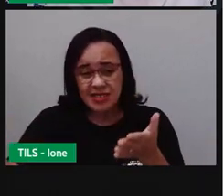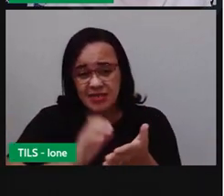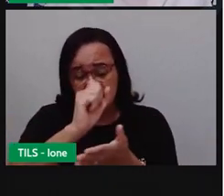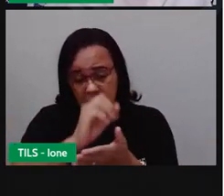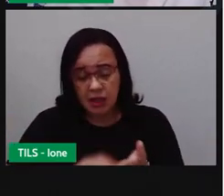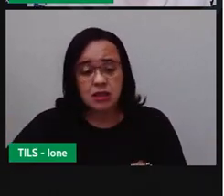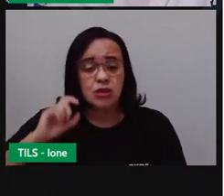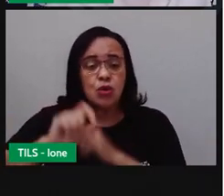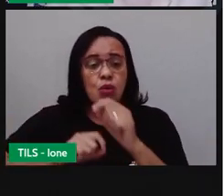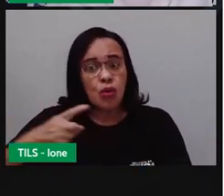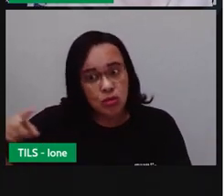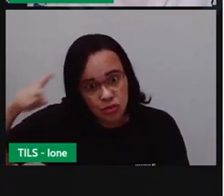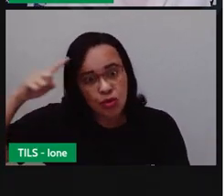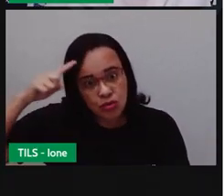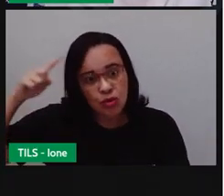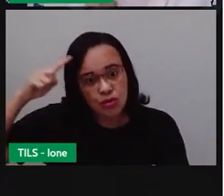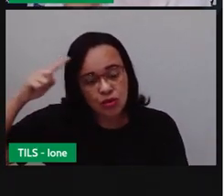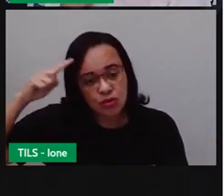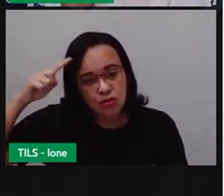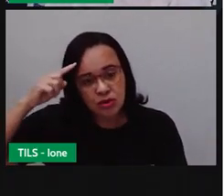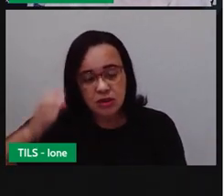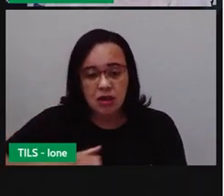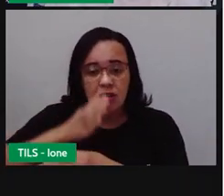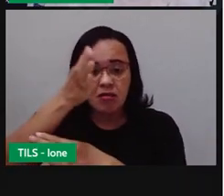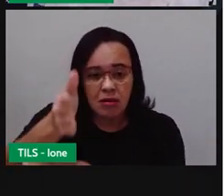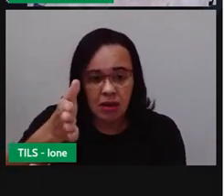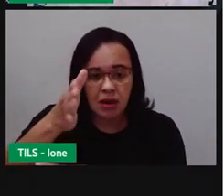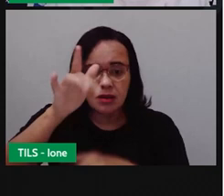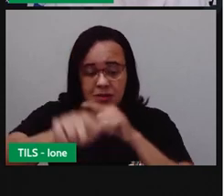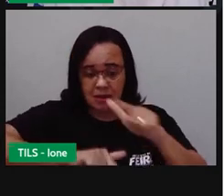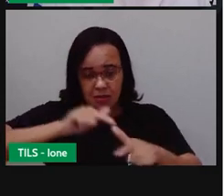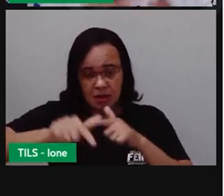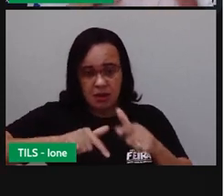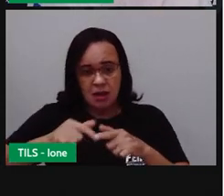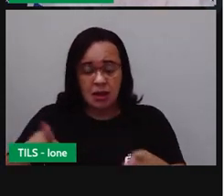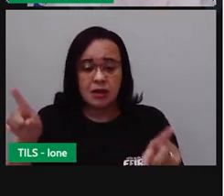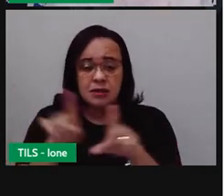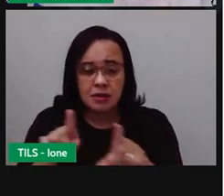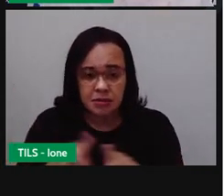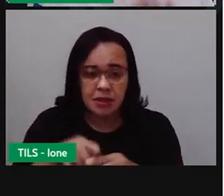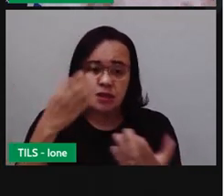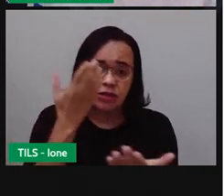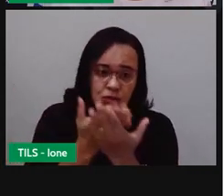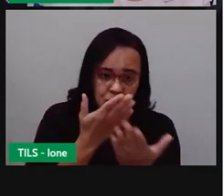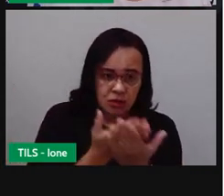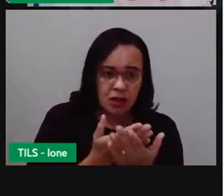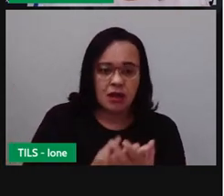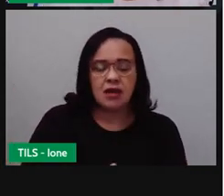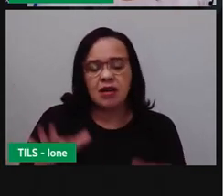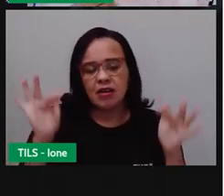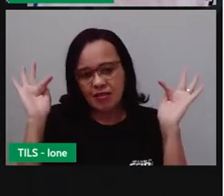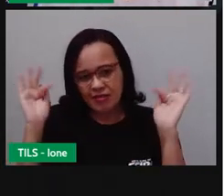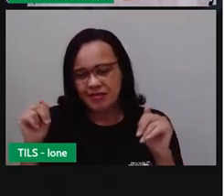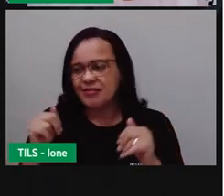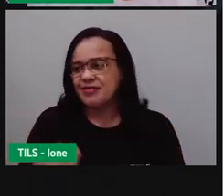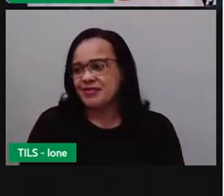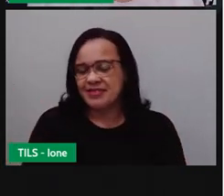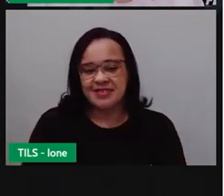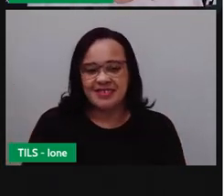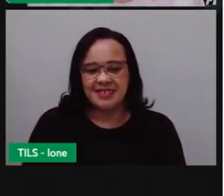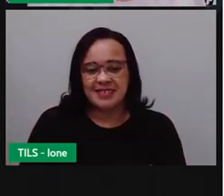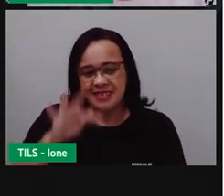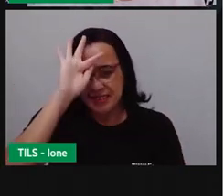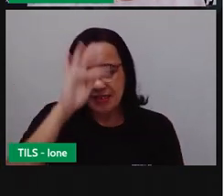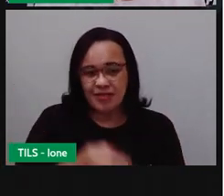dias. Para ir trabalhar, para ir... Se fazia, né? Para ir estudar. Mas vamos voltar, viu, gente? Tenham fé e calma. E aqui em breve vamos